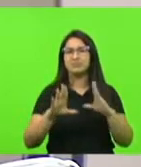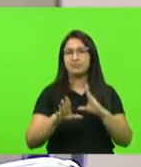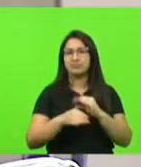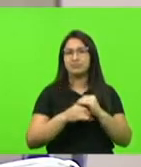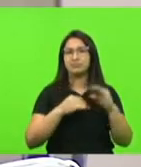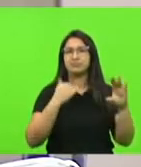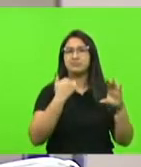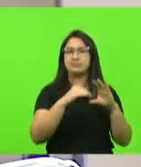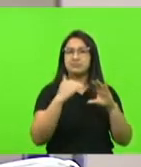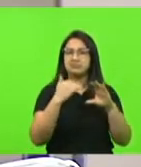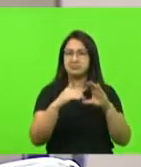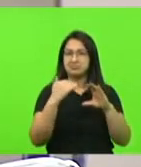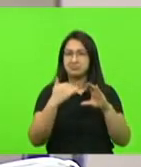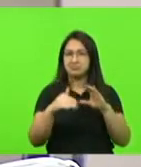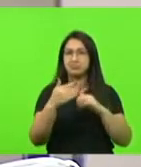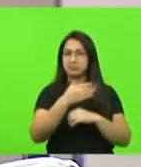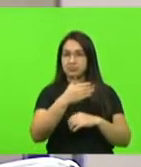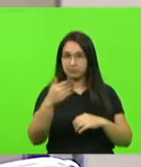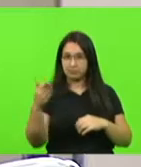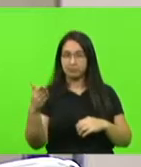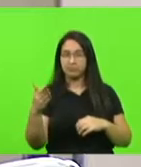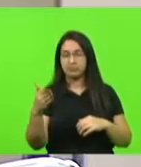pelos senhores e senhoras deputados